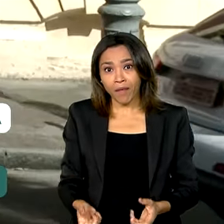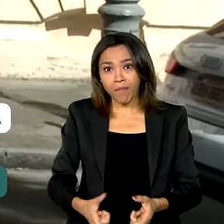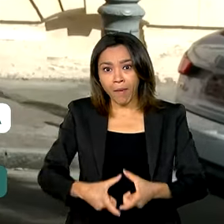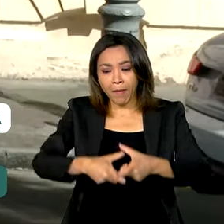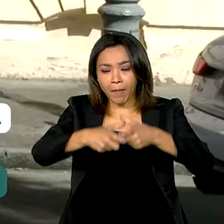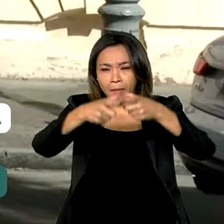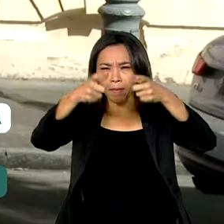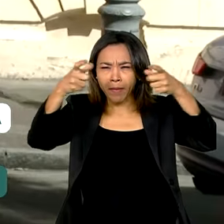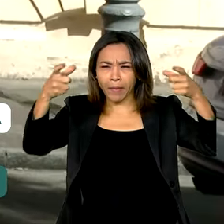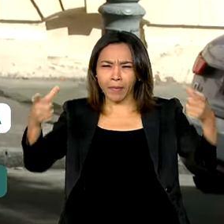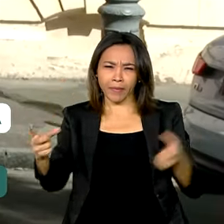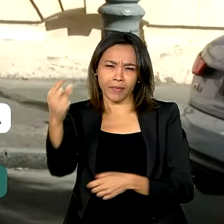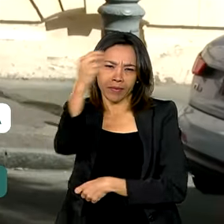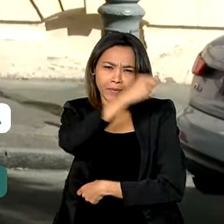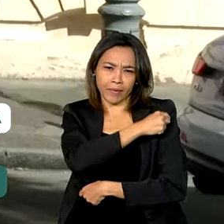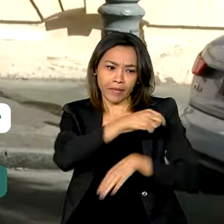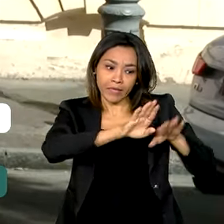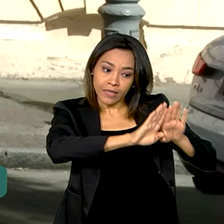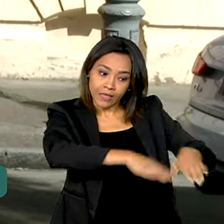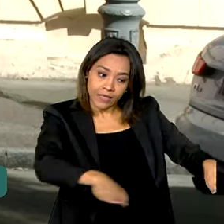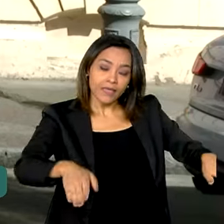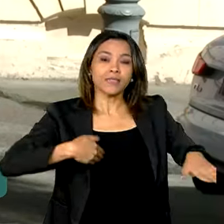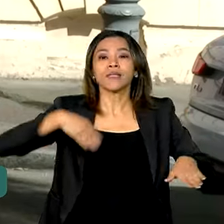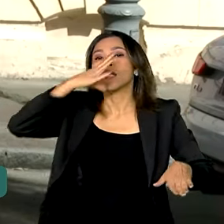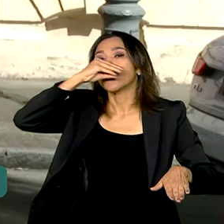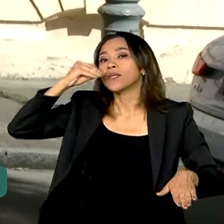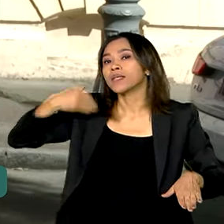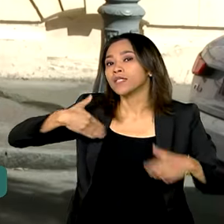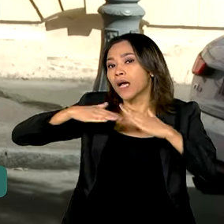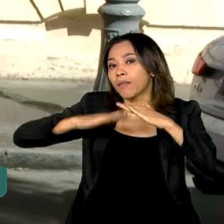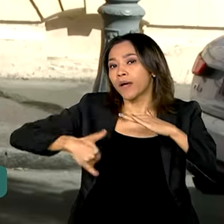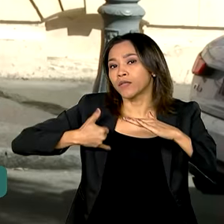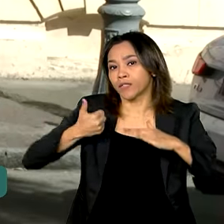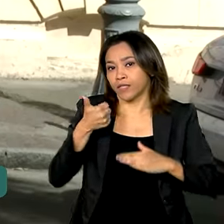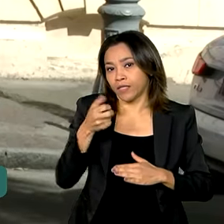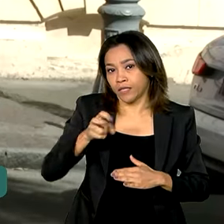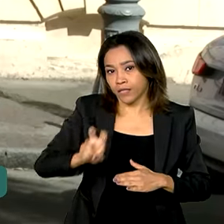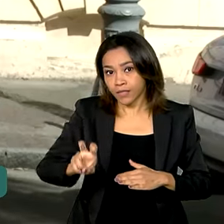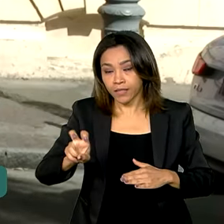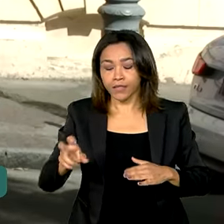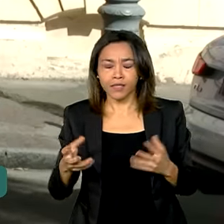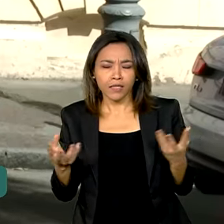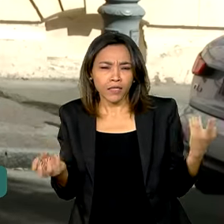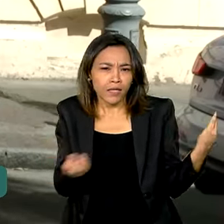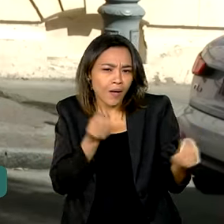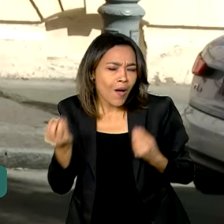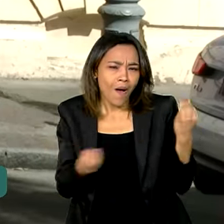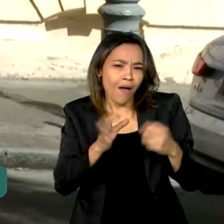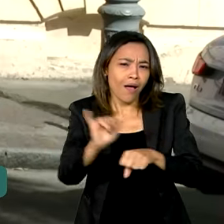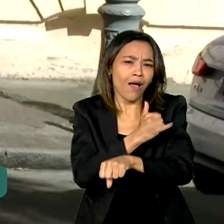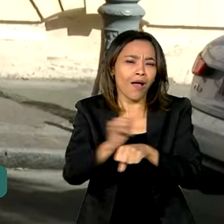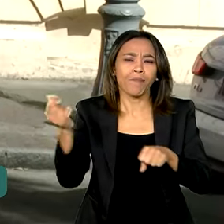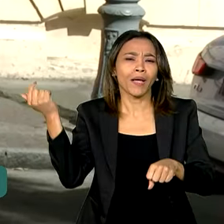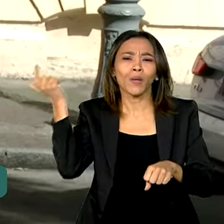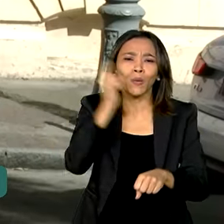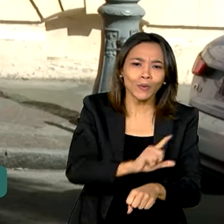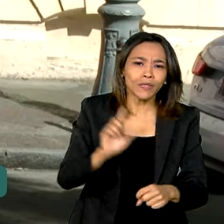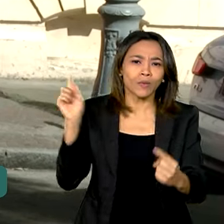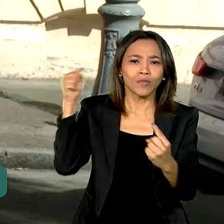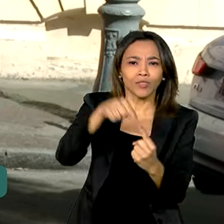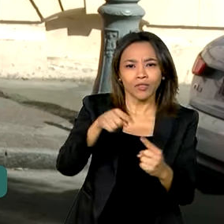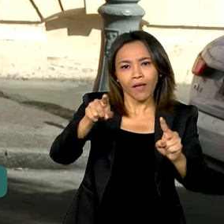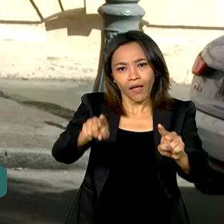entre crianças e adolescentes menores de 15 anos. e uma das formas de atingir esse objetivo